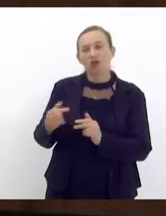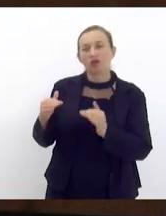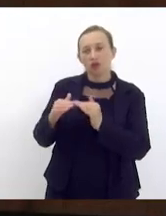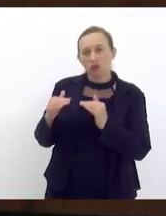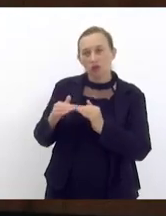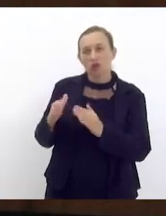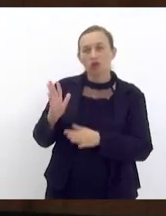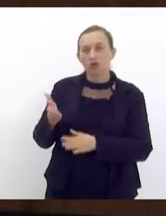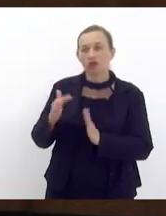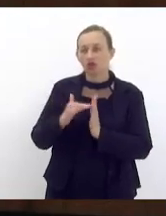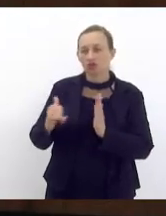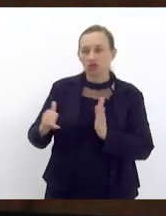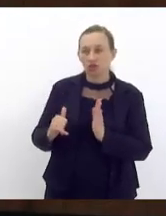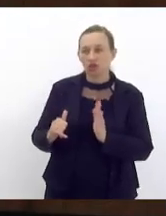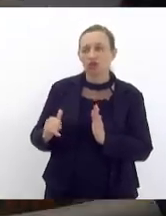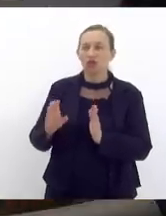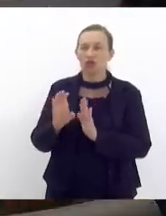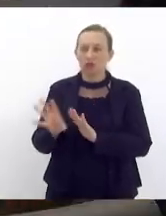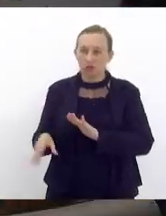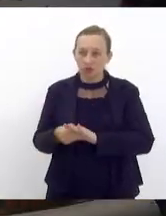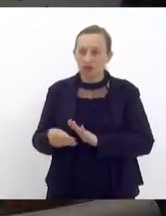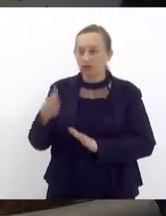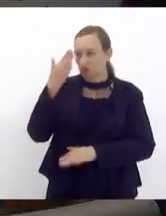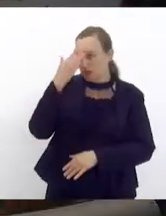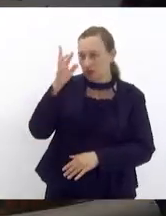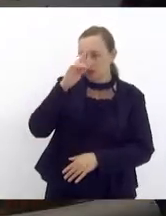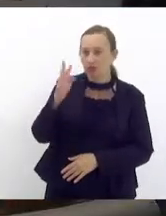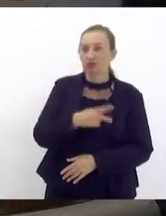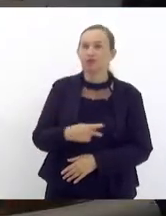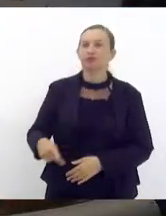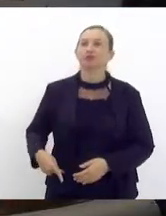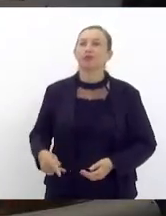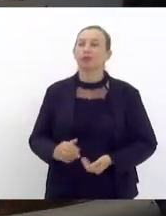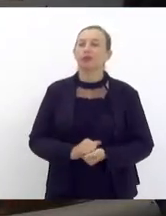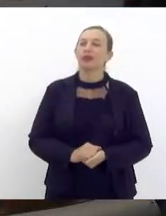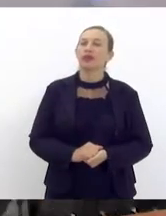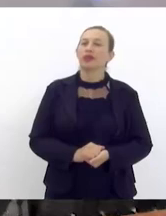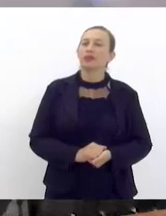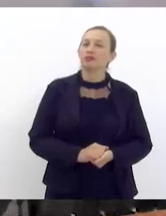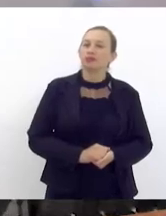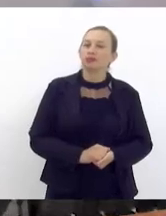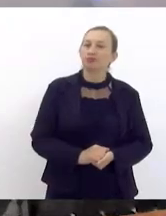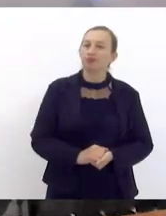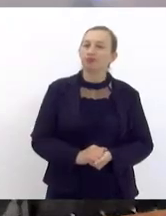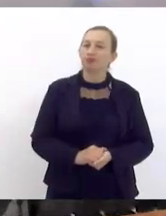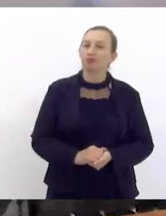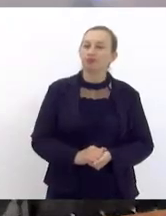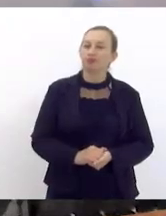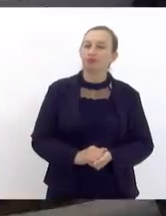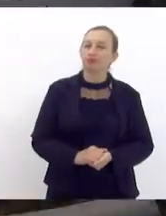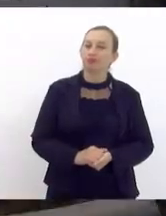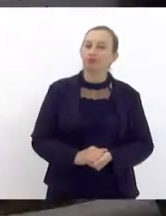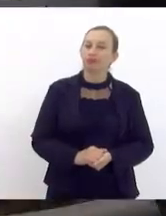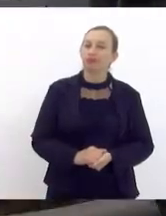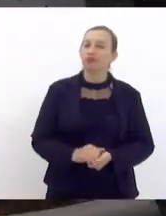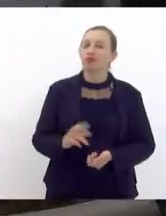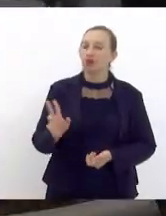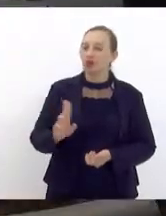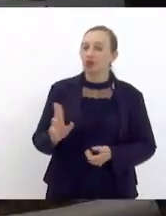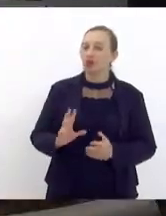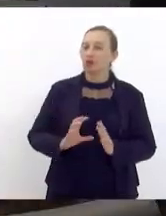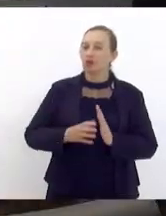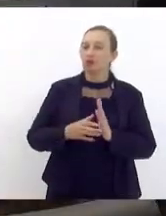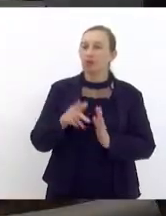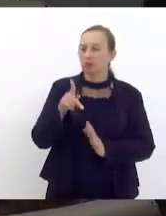a bancada do PT retira a emenda obrigada presidente parabéns parabéns deputado 9 deputados em nome da bancada do